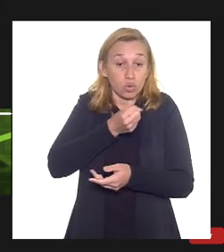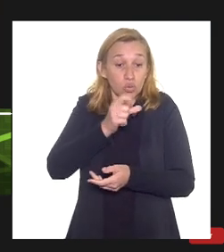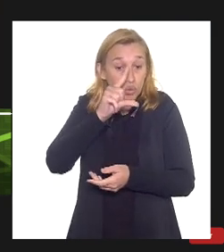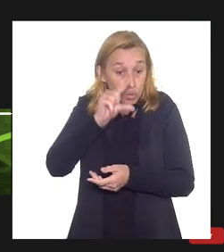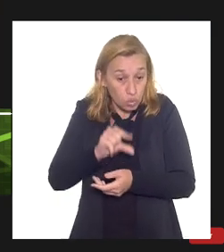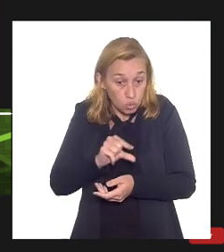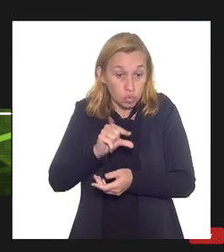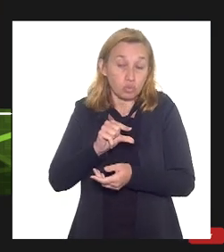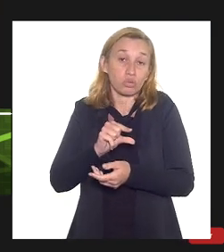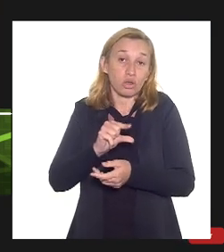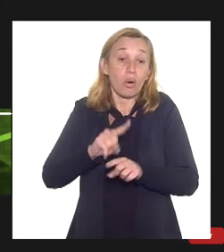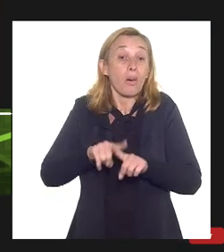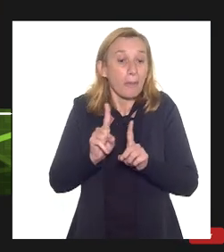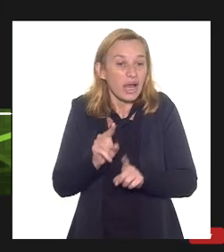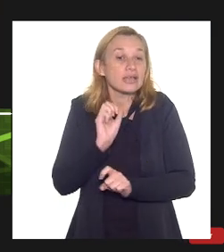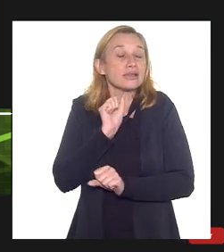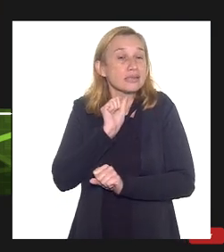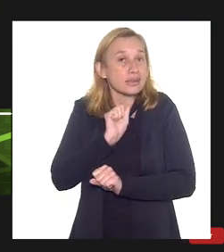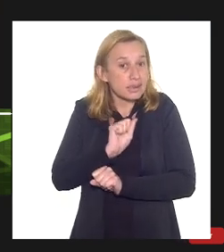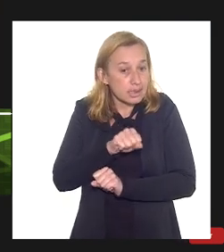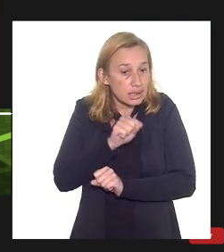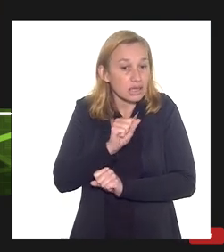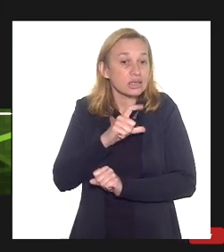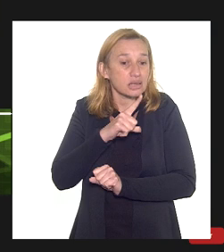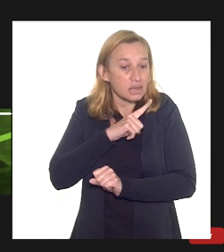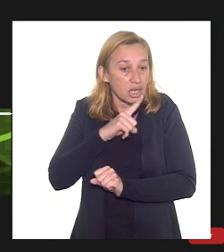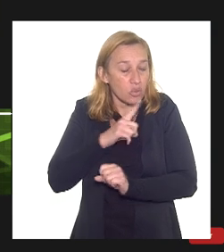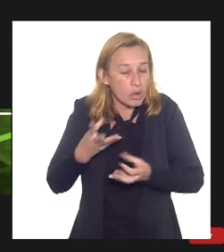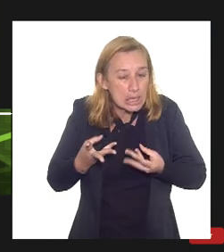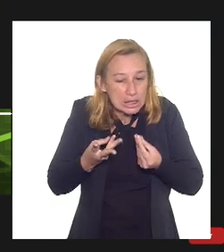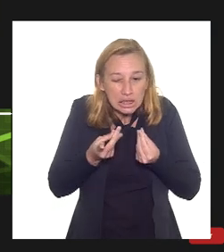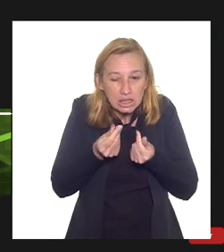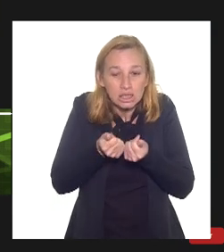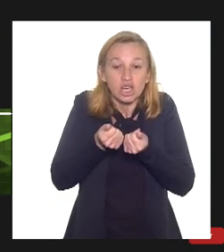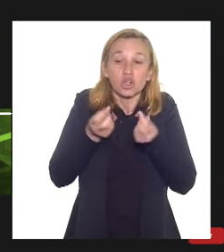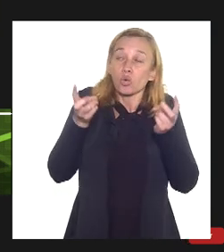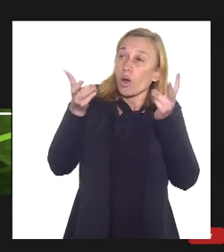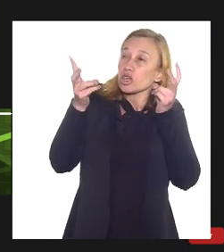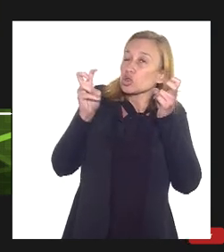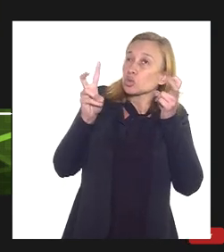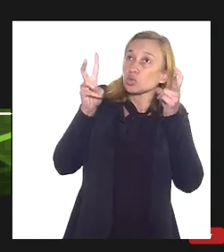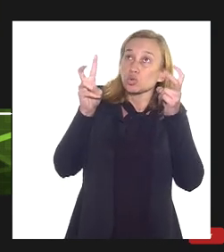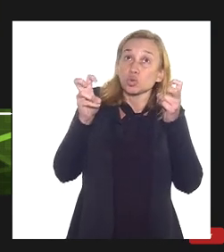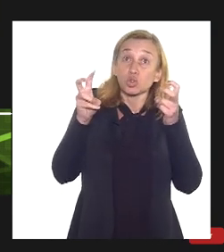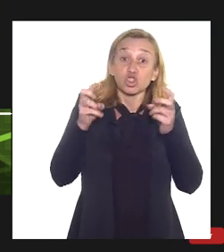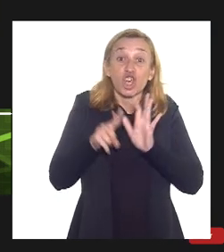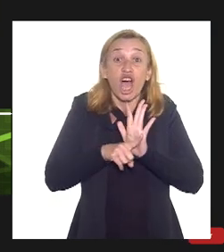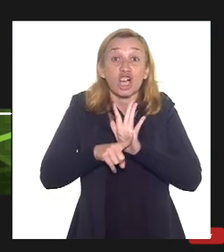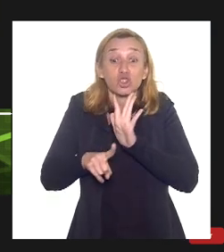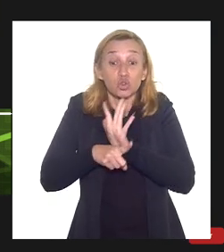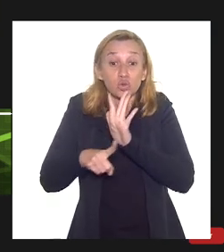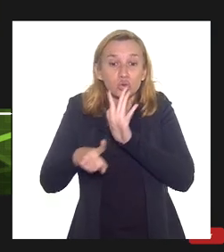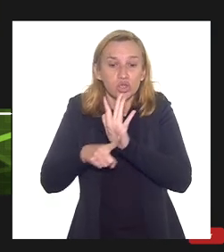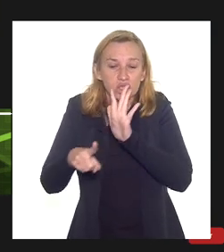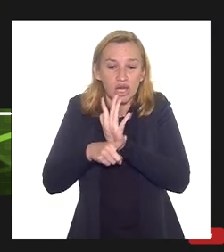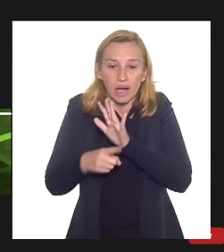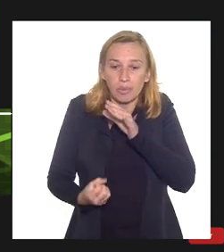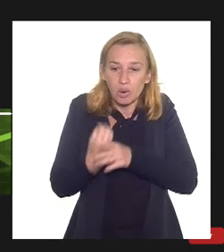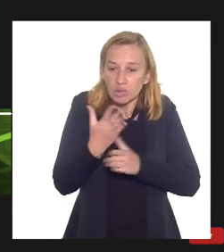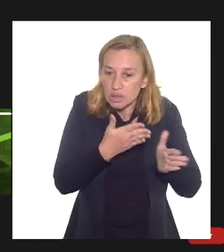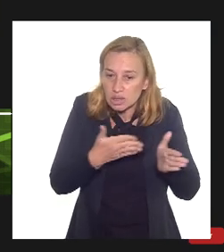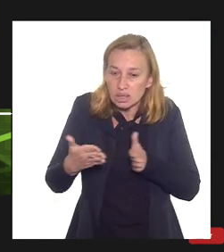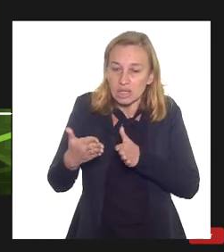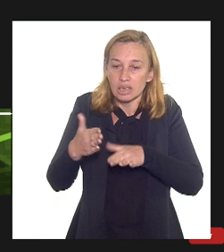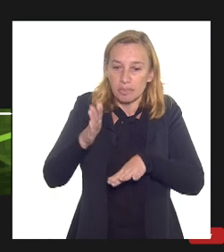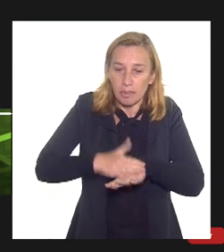mas ainda assim ele tem uma eficiência na questão da de ajudar a produzir mais petróleo